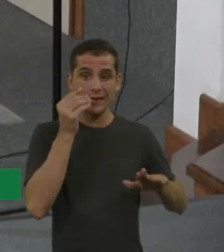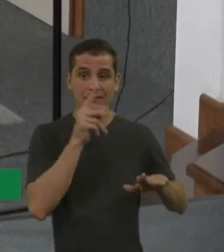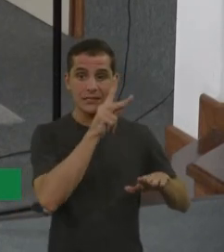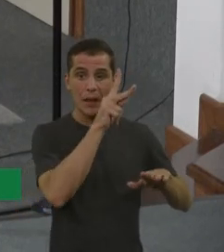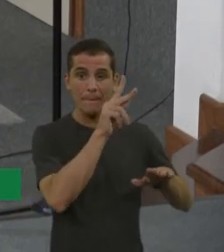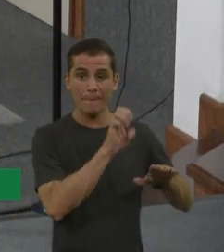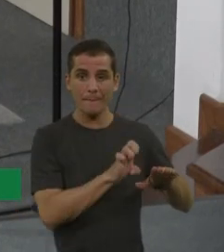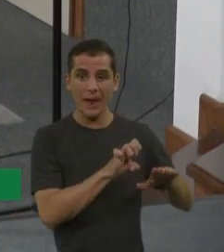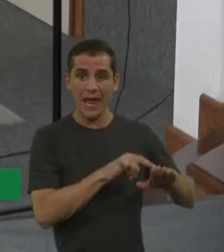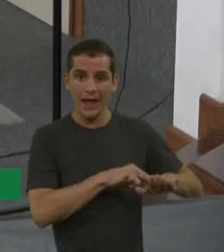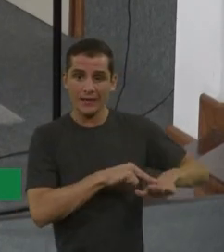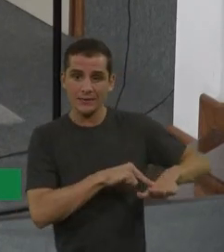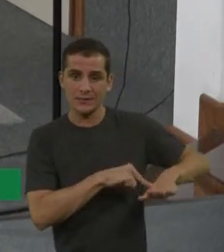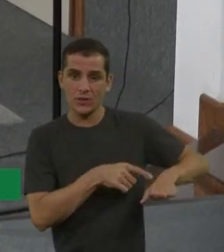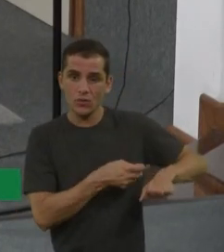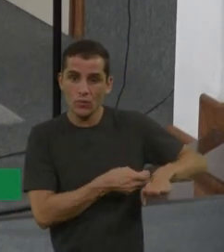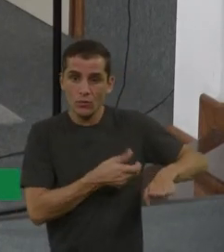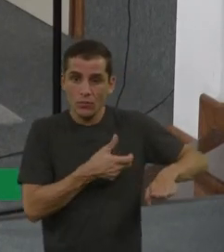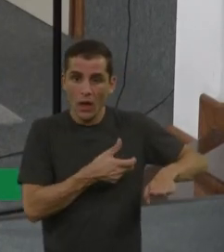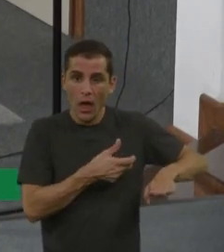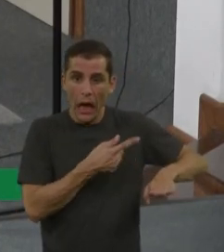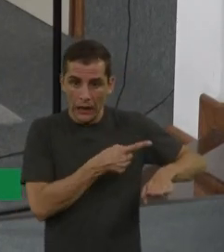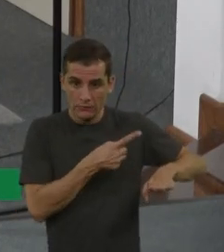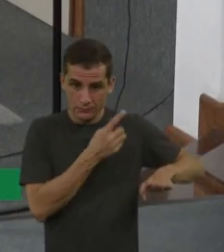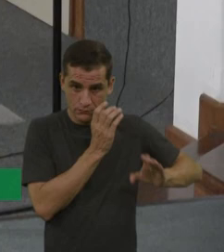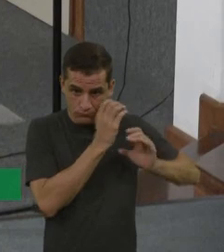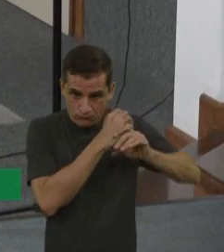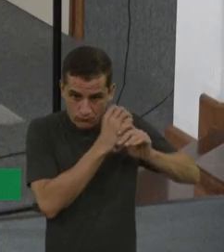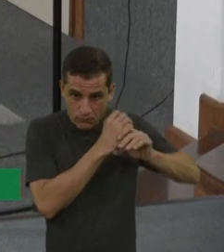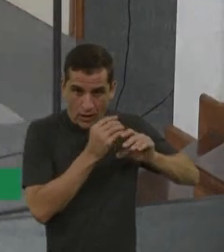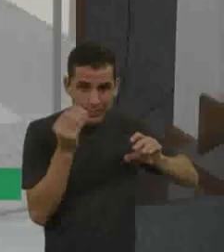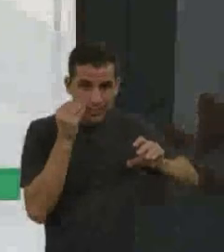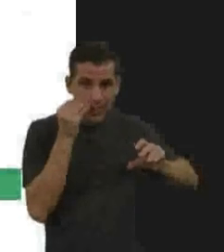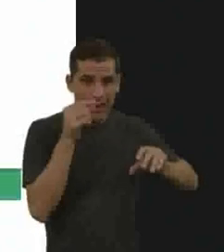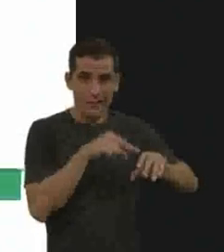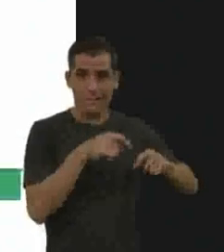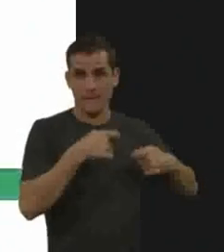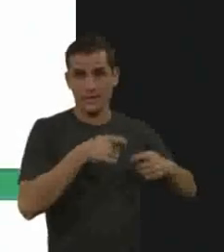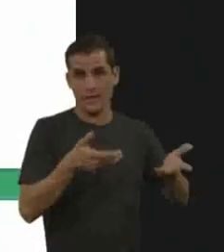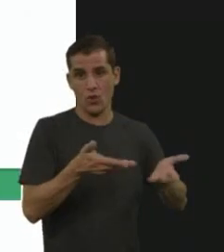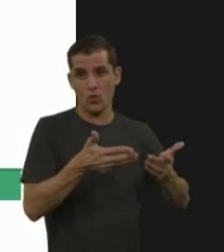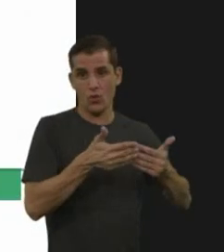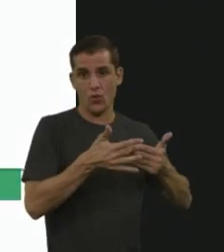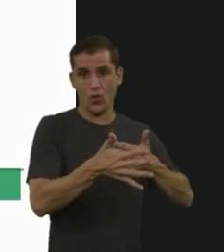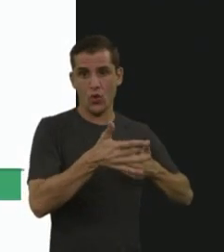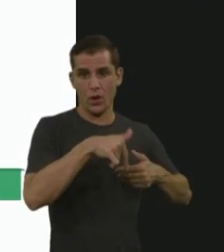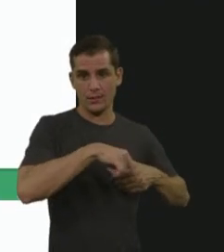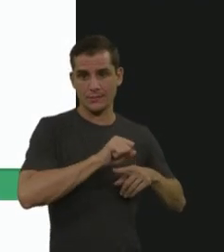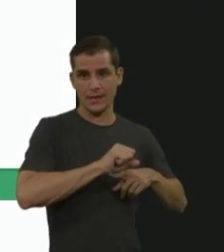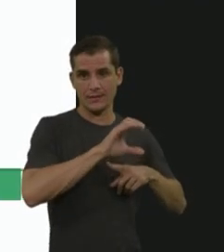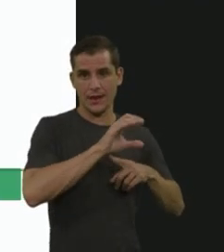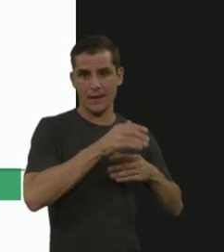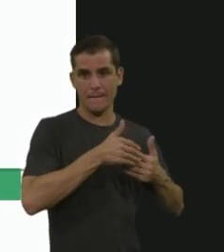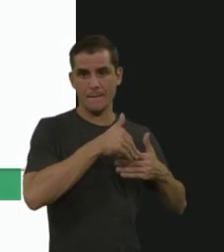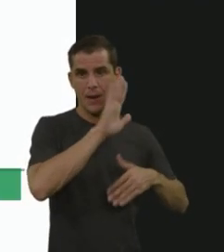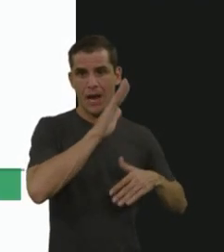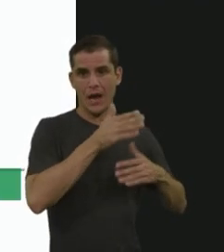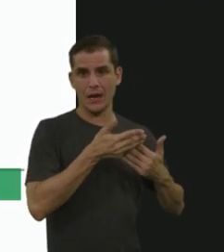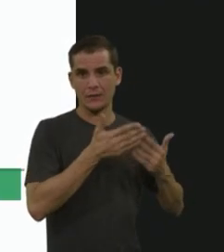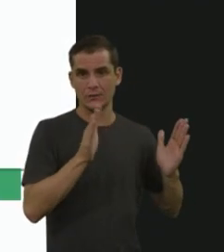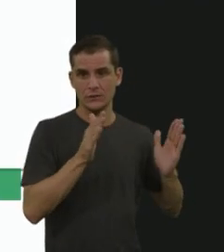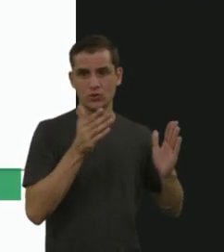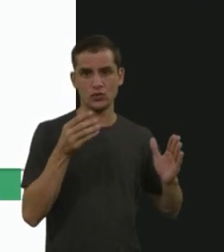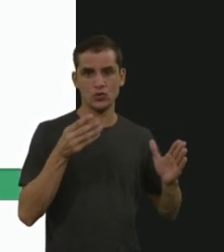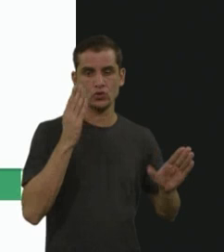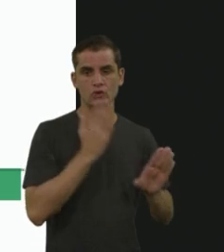faz o diagnóstico, né? Como eu falei pra vocês, aqui tá a classificação, né? Aqui tá o nome, aqui tá a enzima e aqui tá